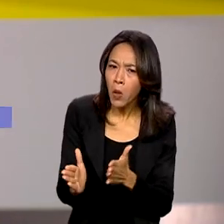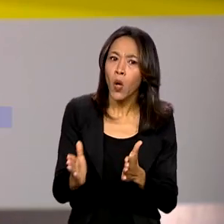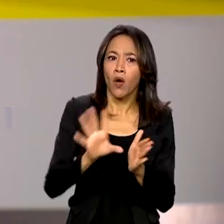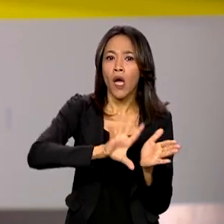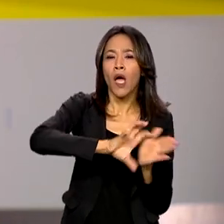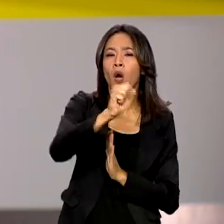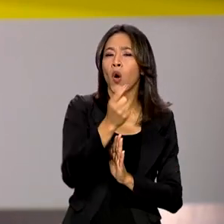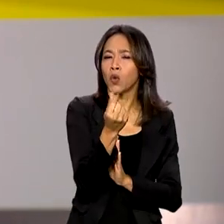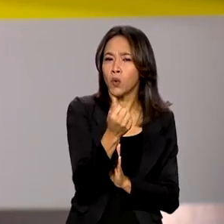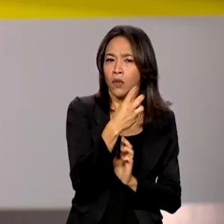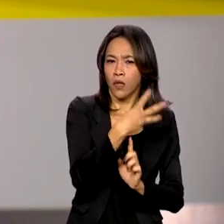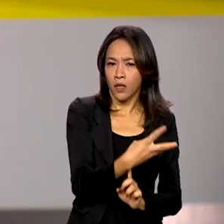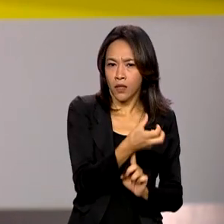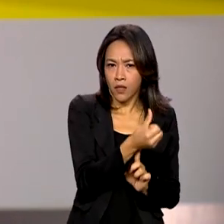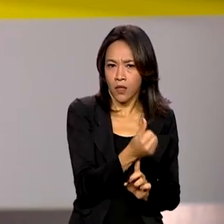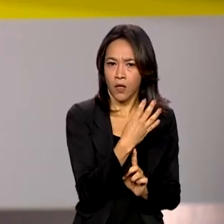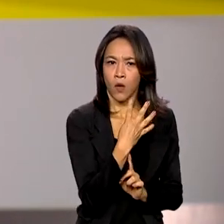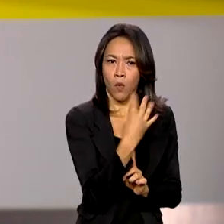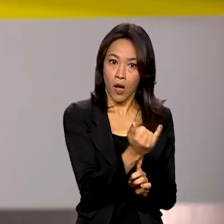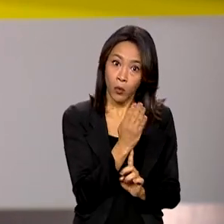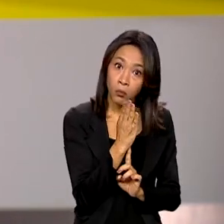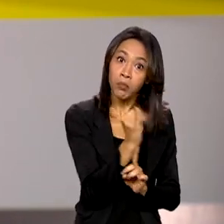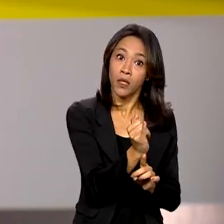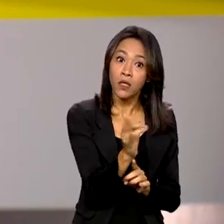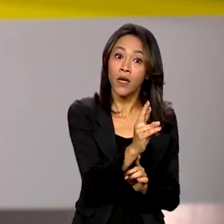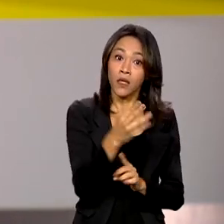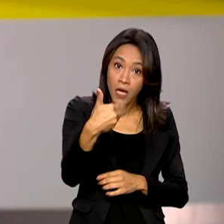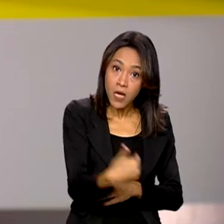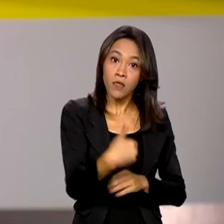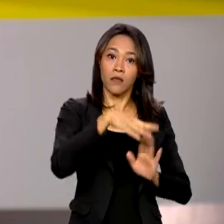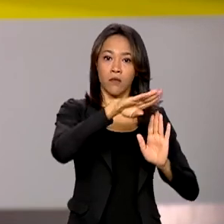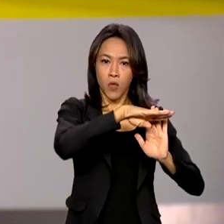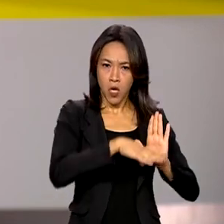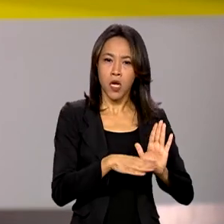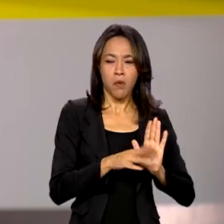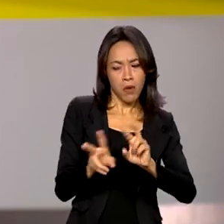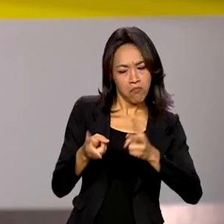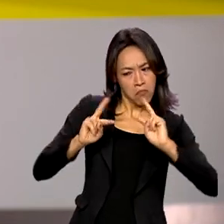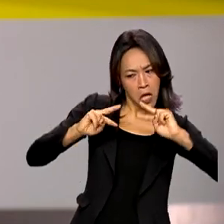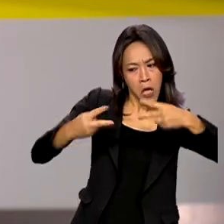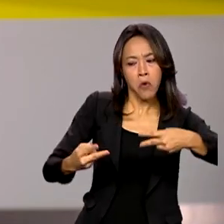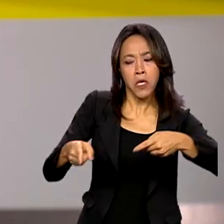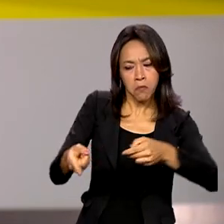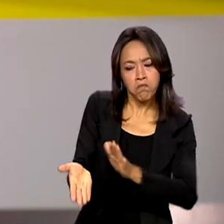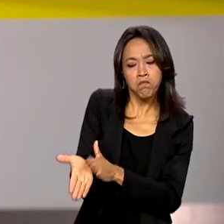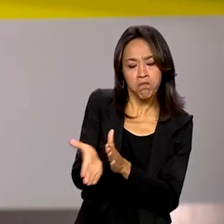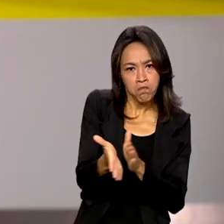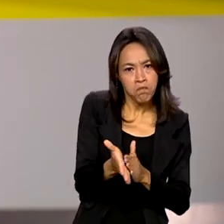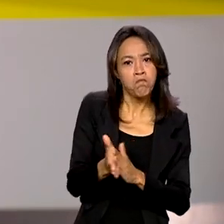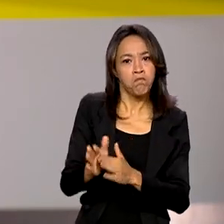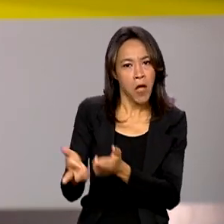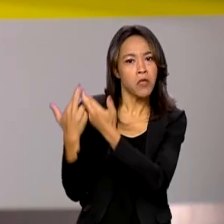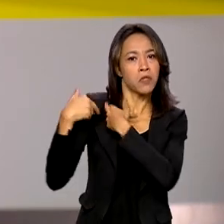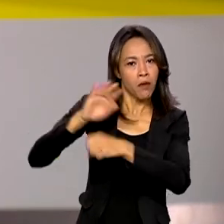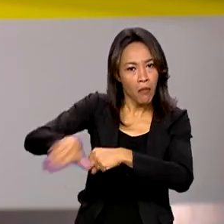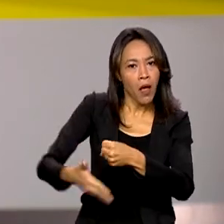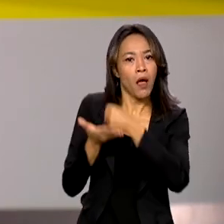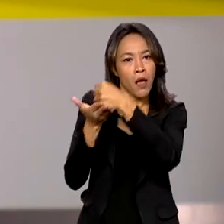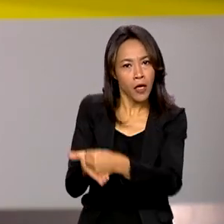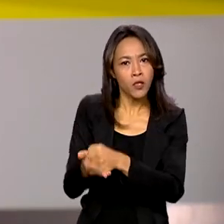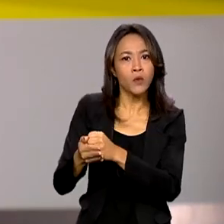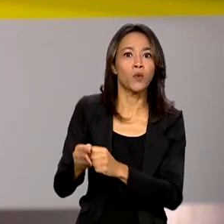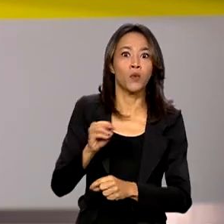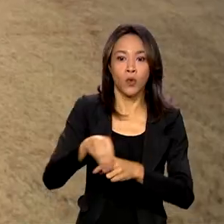364 bilhões, o programa reconhece produtores que adotam práticas responsáveis no manejo